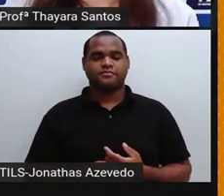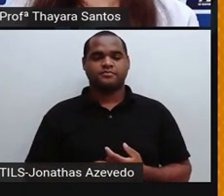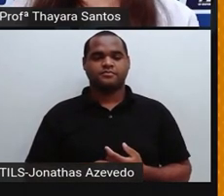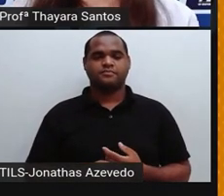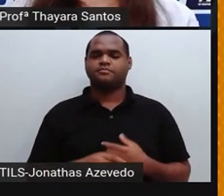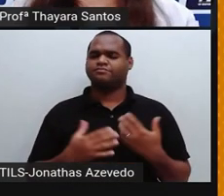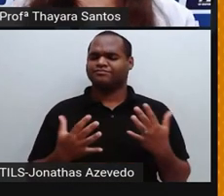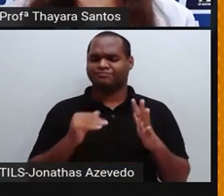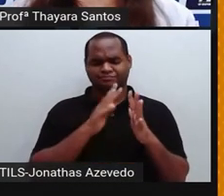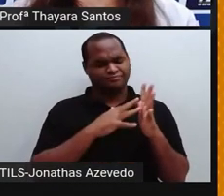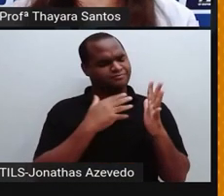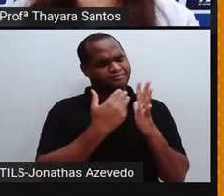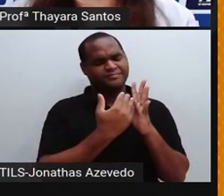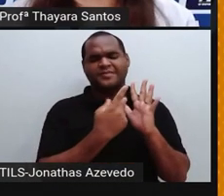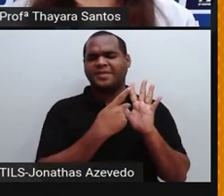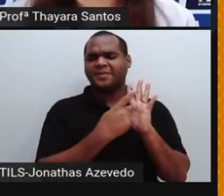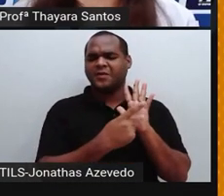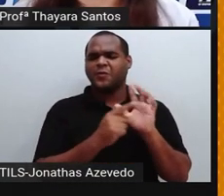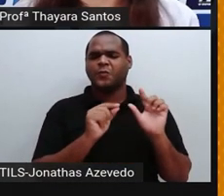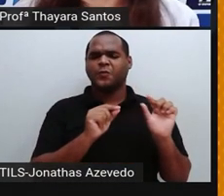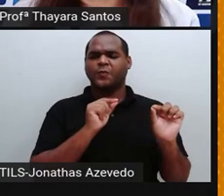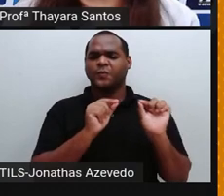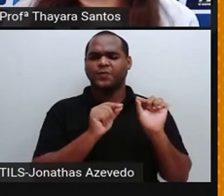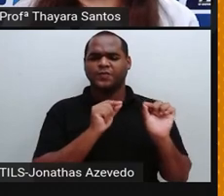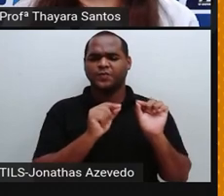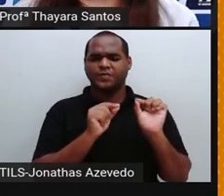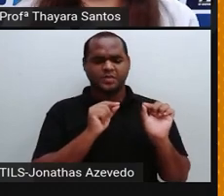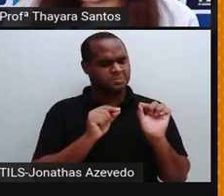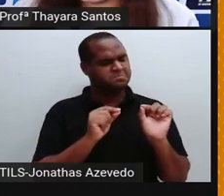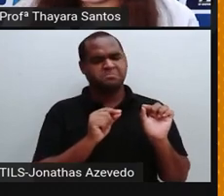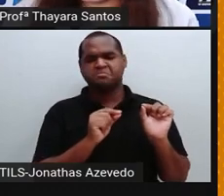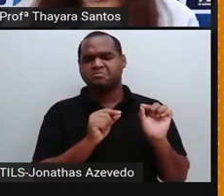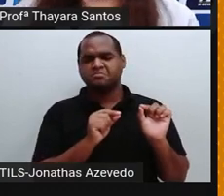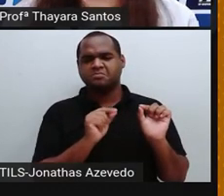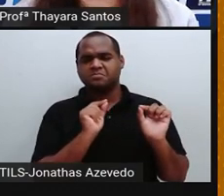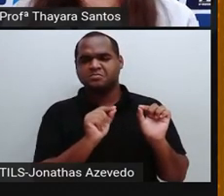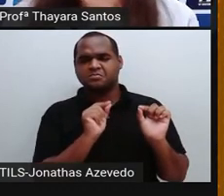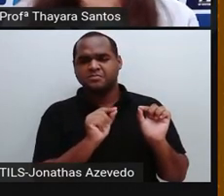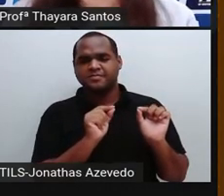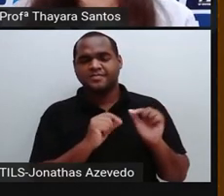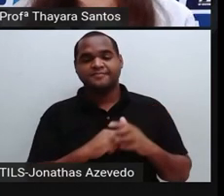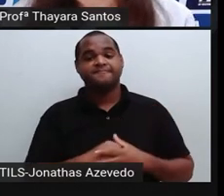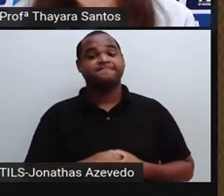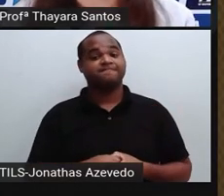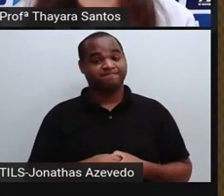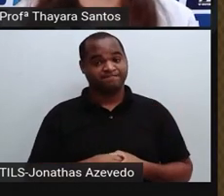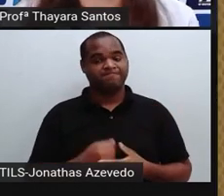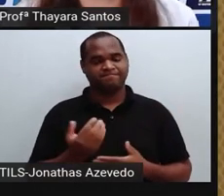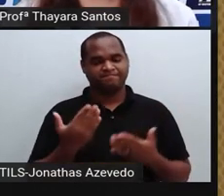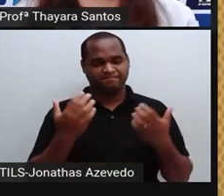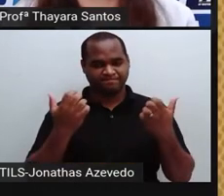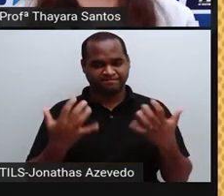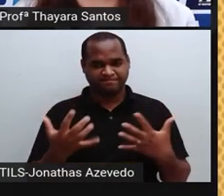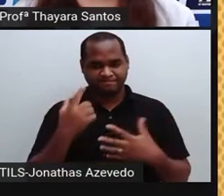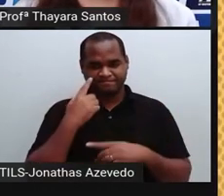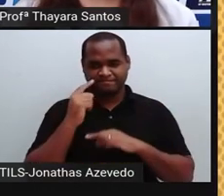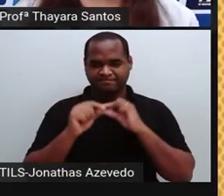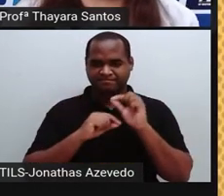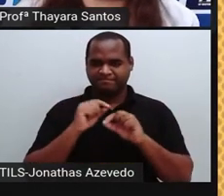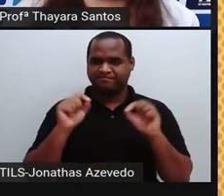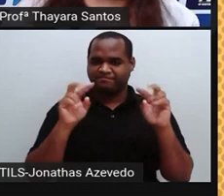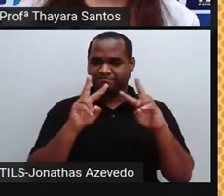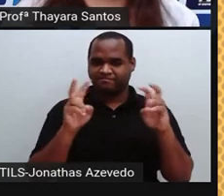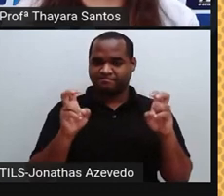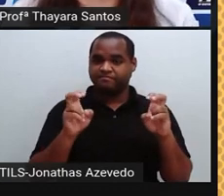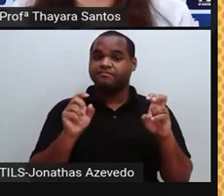E essa tabela periódica, o que é, de fato? Vamos lá falar um pouquinho agora sobre